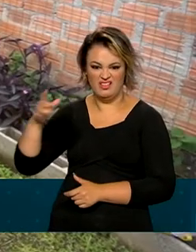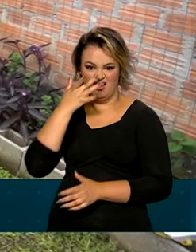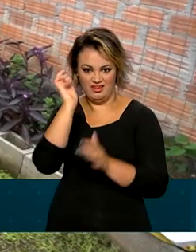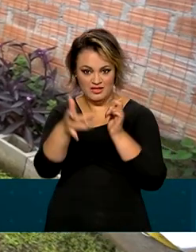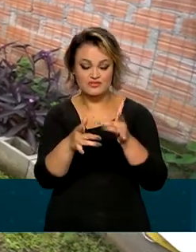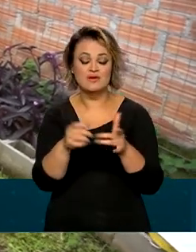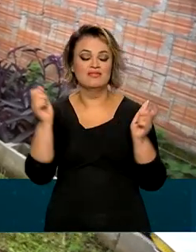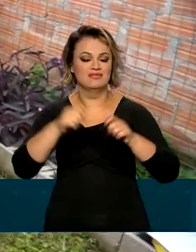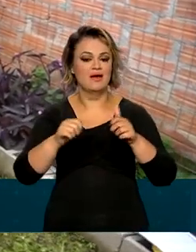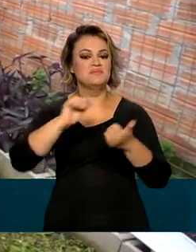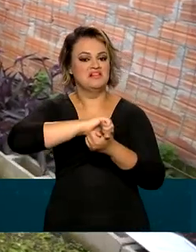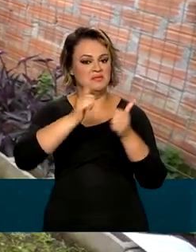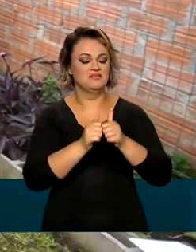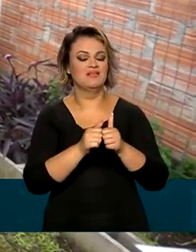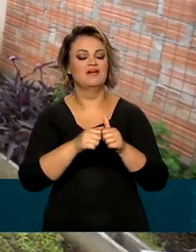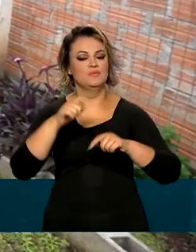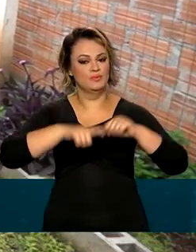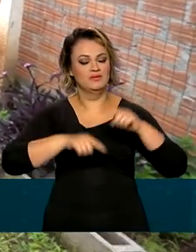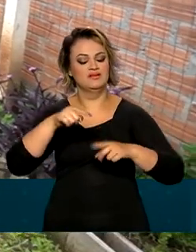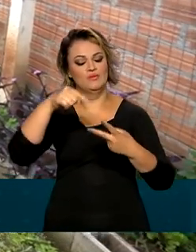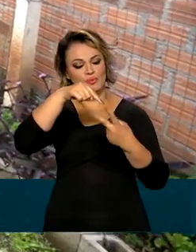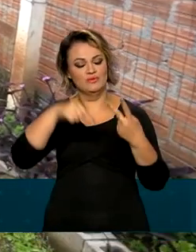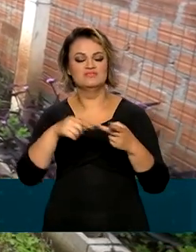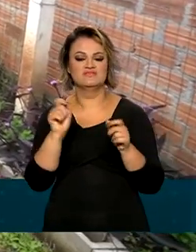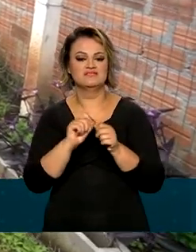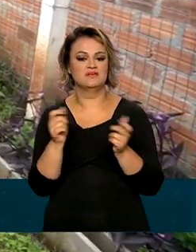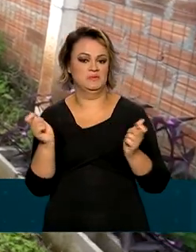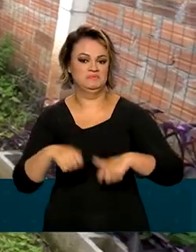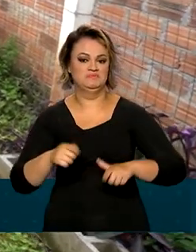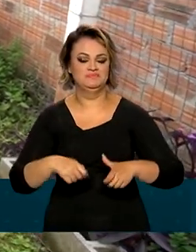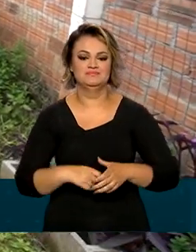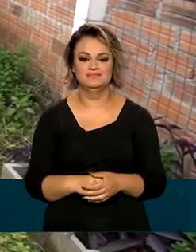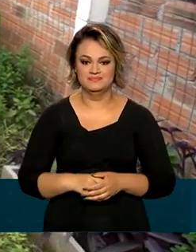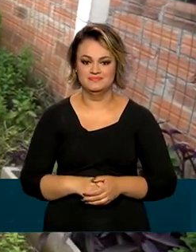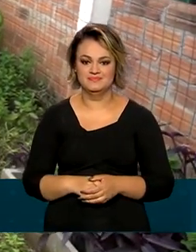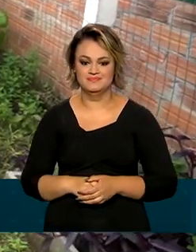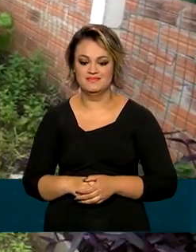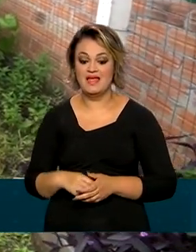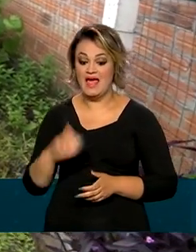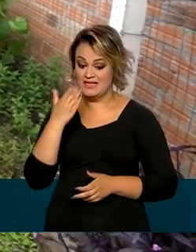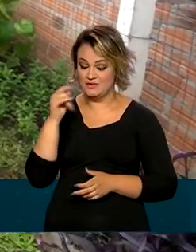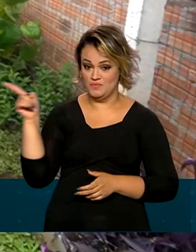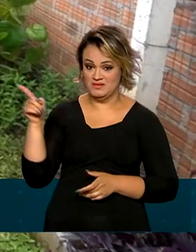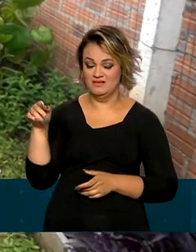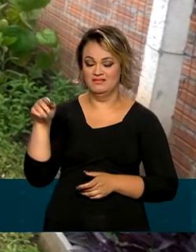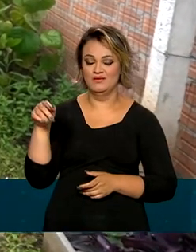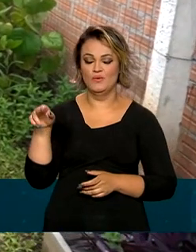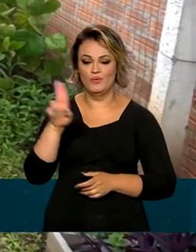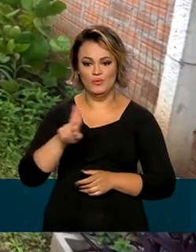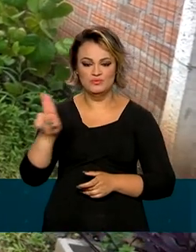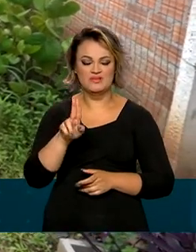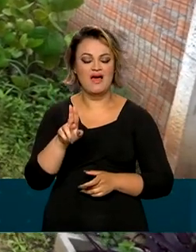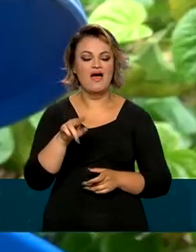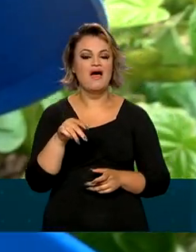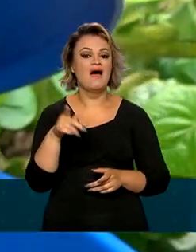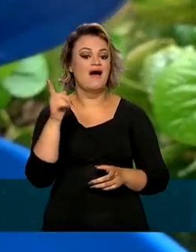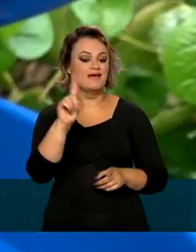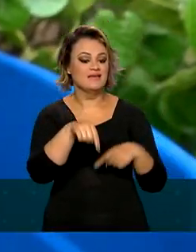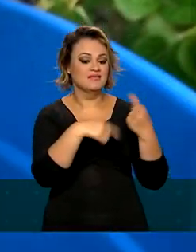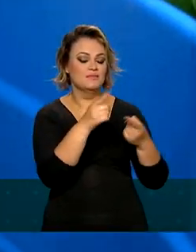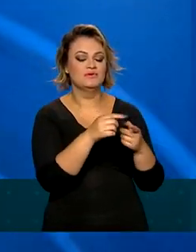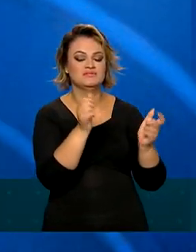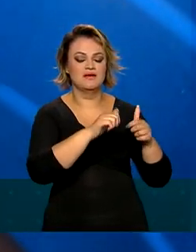para o lixo, geram combustível que pode ser usado no preparo da merenda escolar, substituindo a compra de botijões de gás.